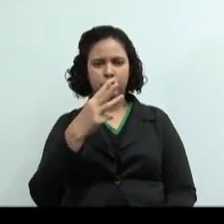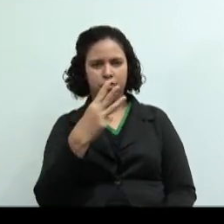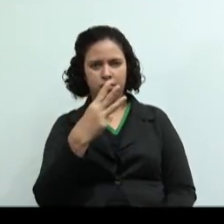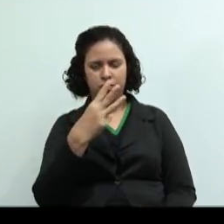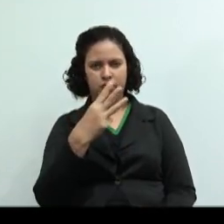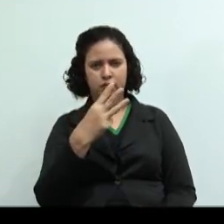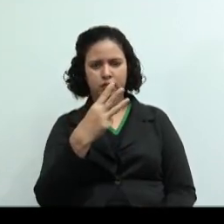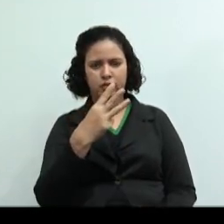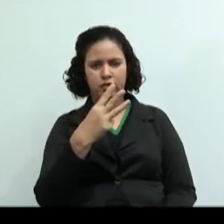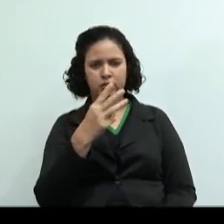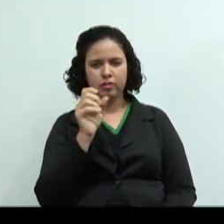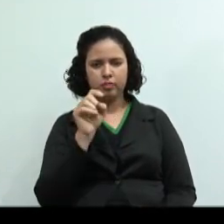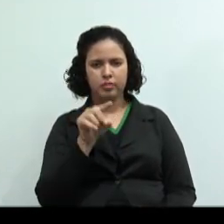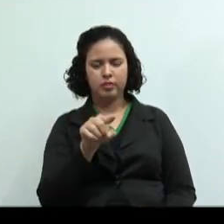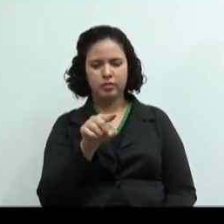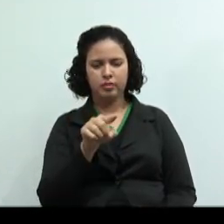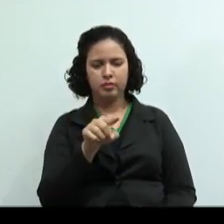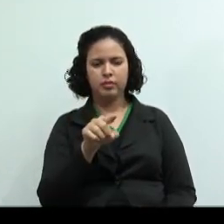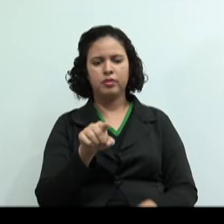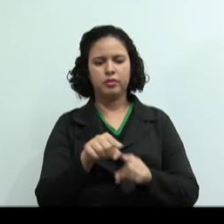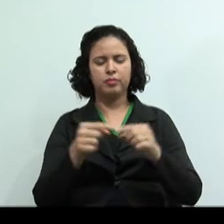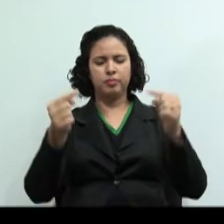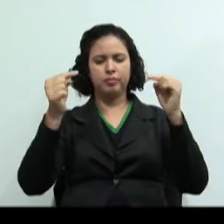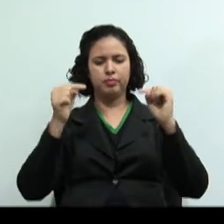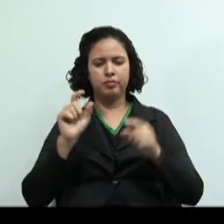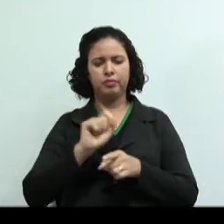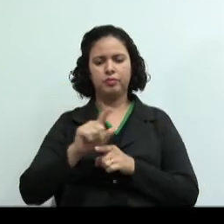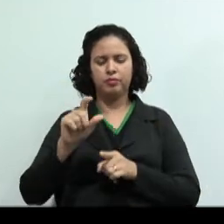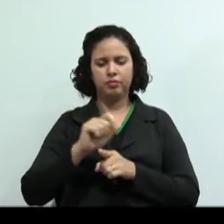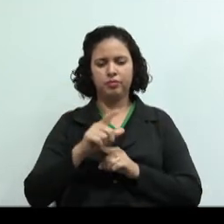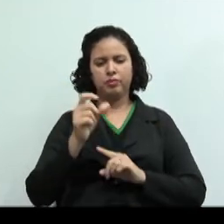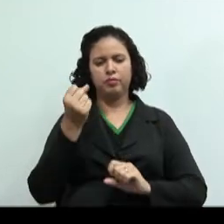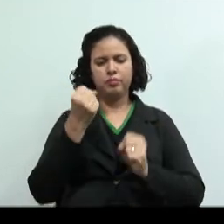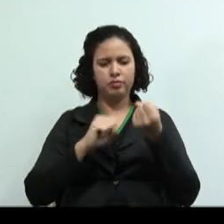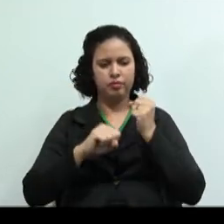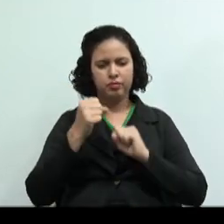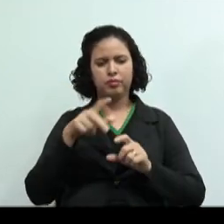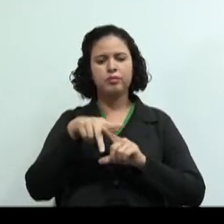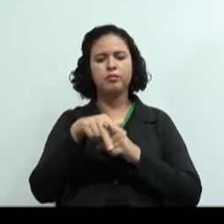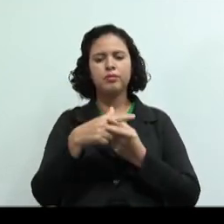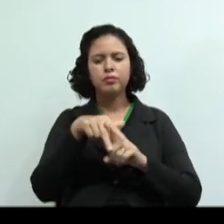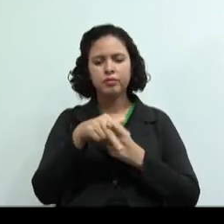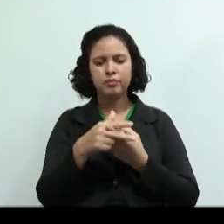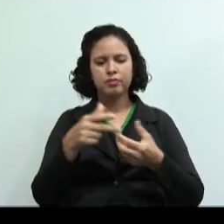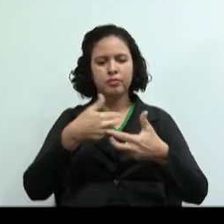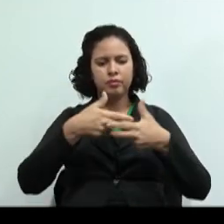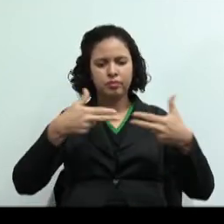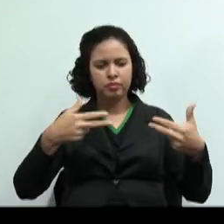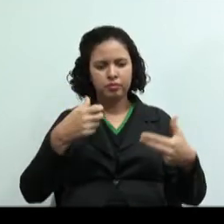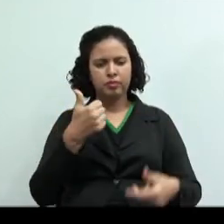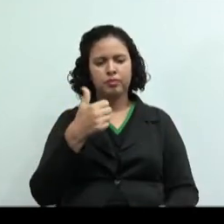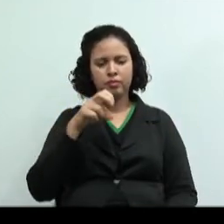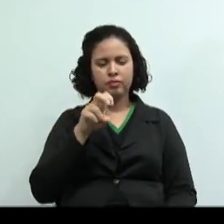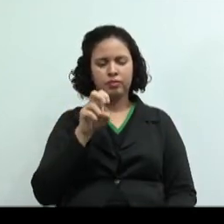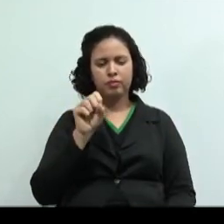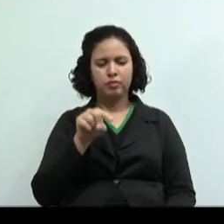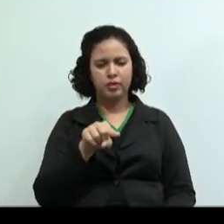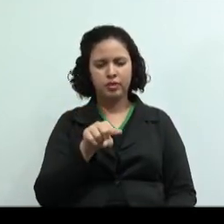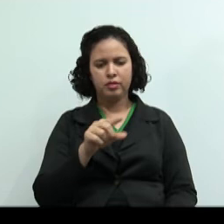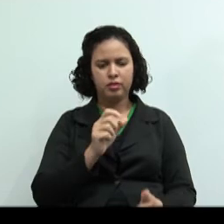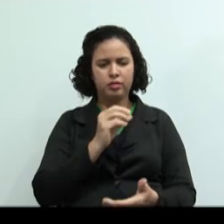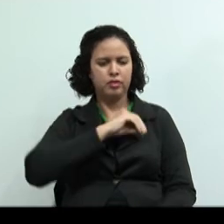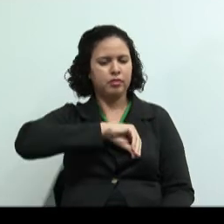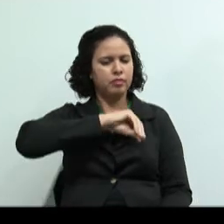$ 93 mil e os custos indiretos entre aluguel de fábrica, manutenção de equipamentos de fábrica R$ 15 mil, gastos com